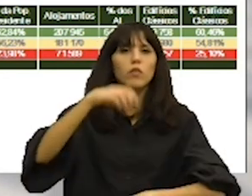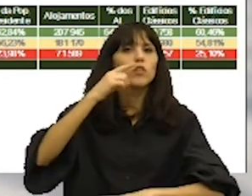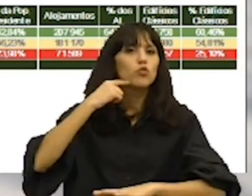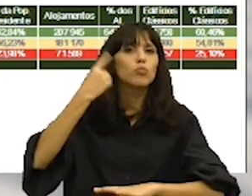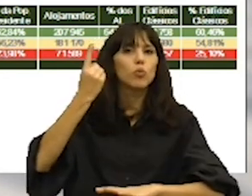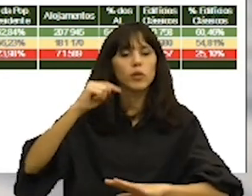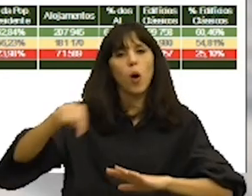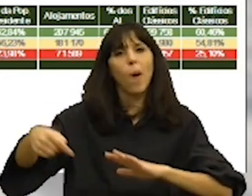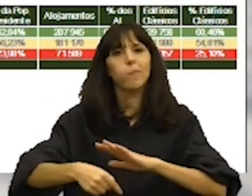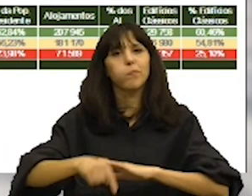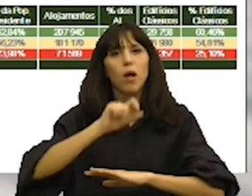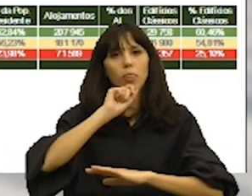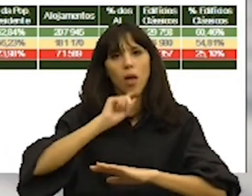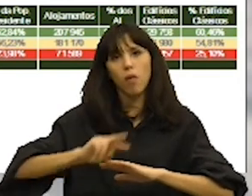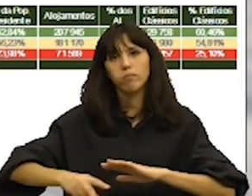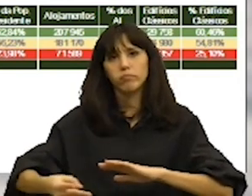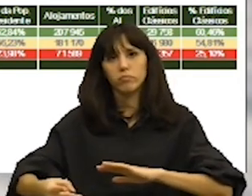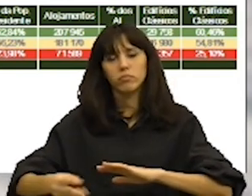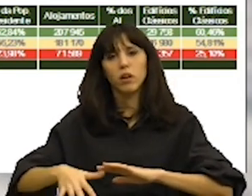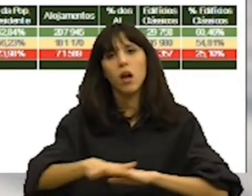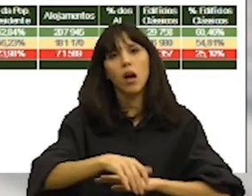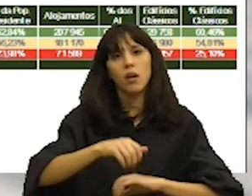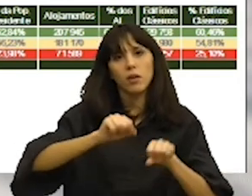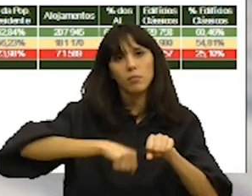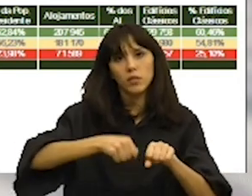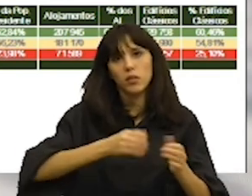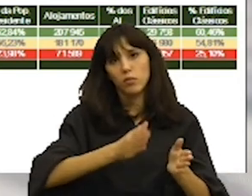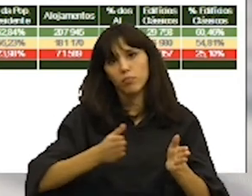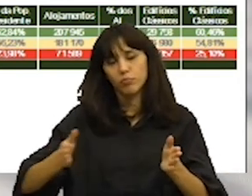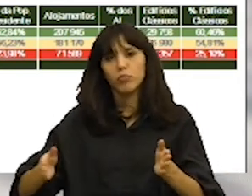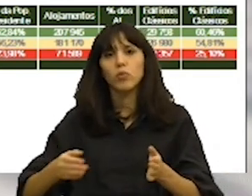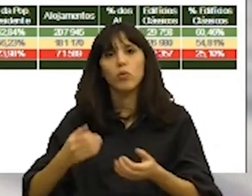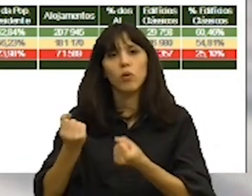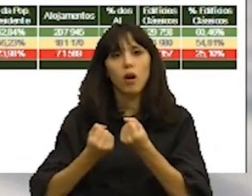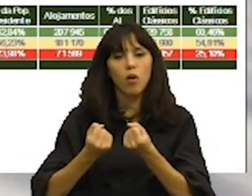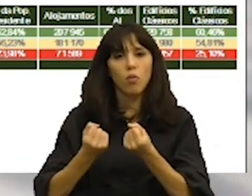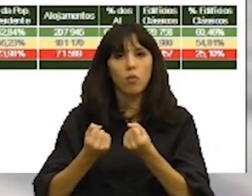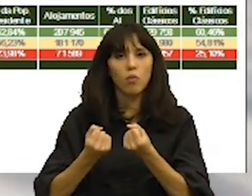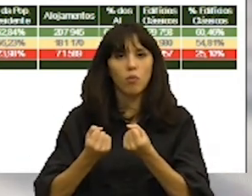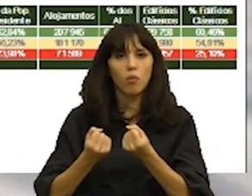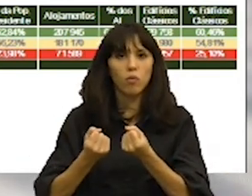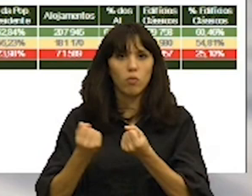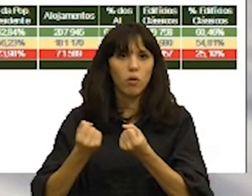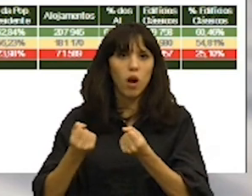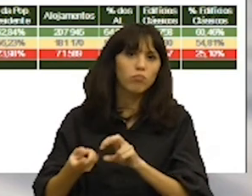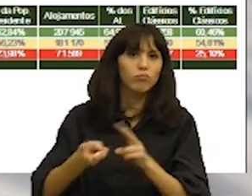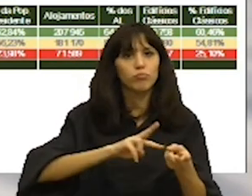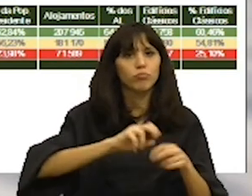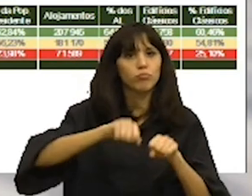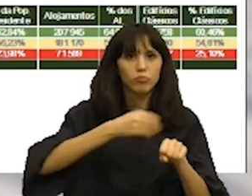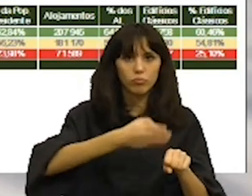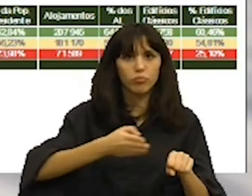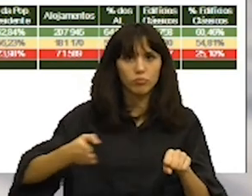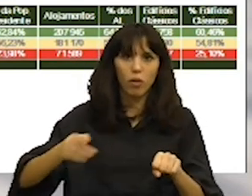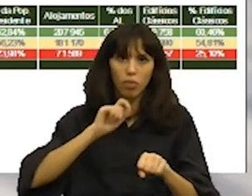onde será possível converter um espaço de estacionamento para automóvel em espaço de estacionamento de bicicletas.